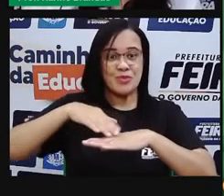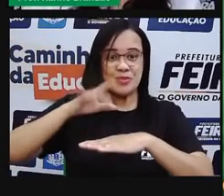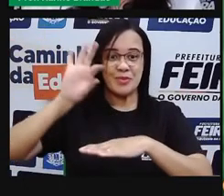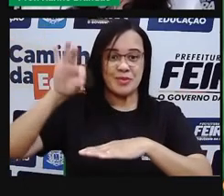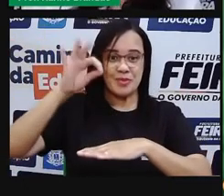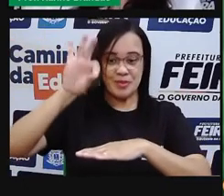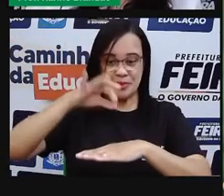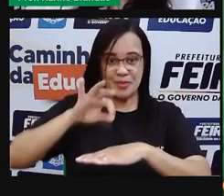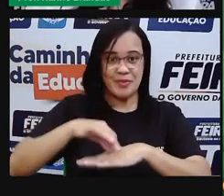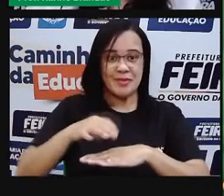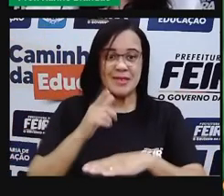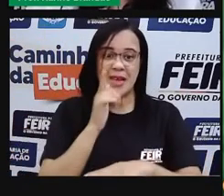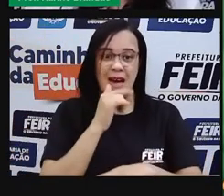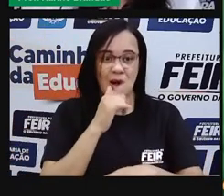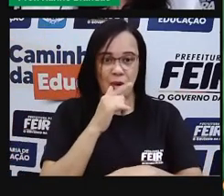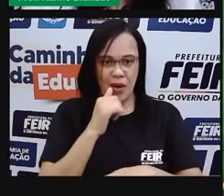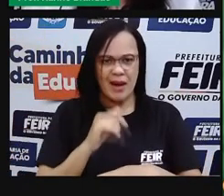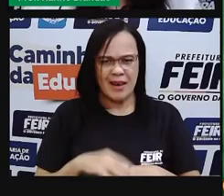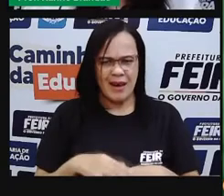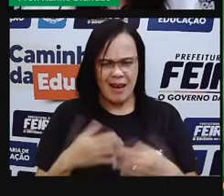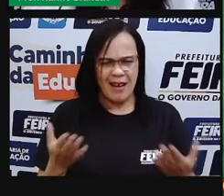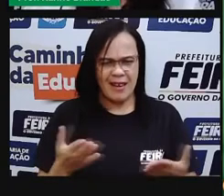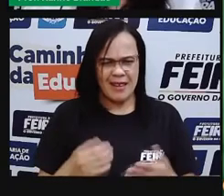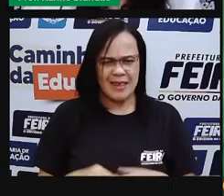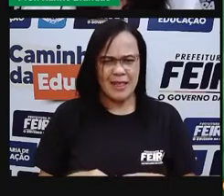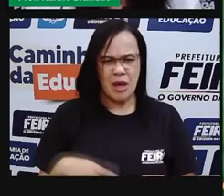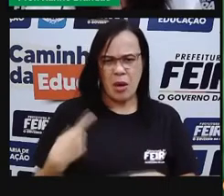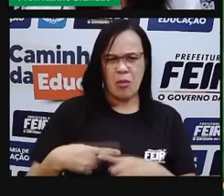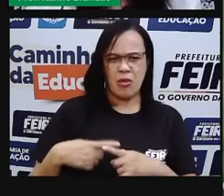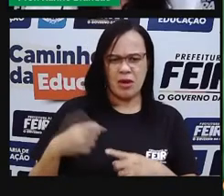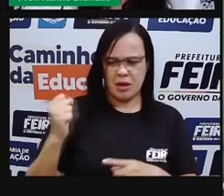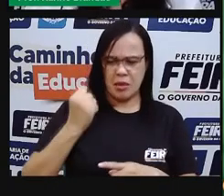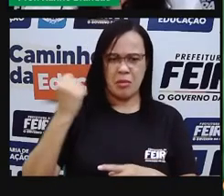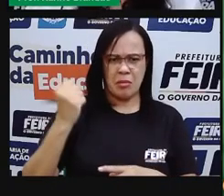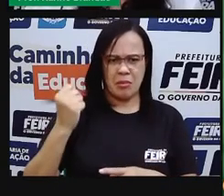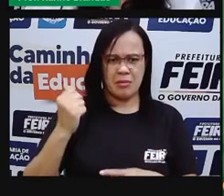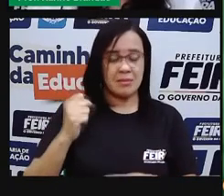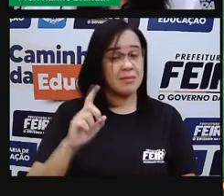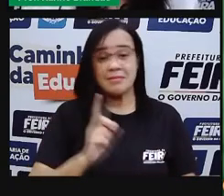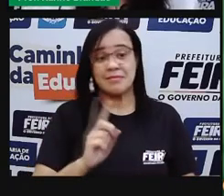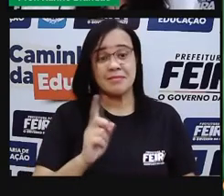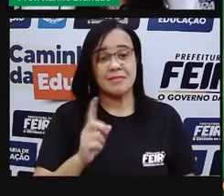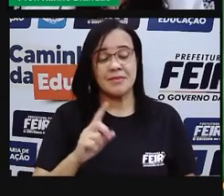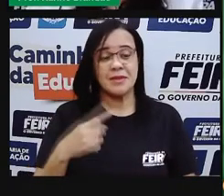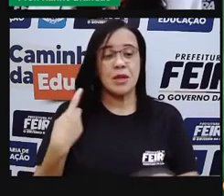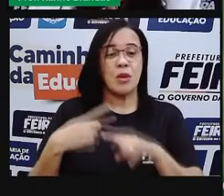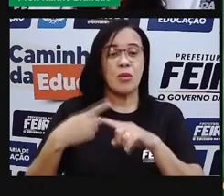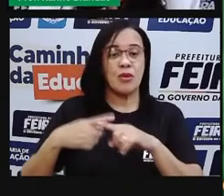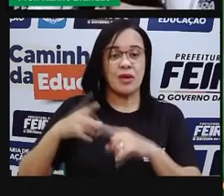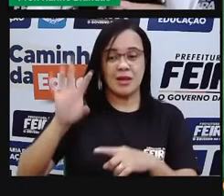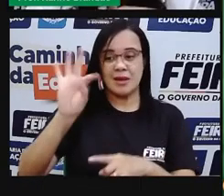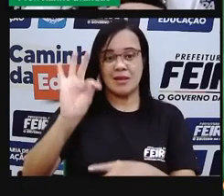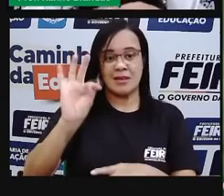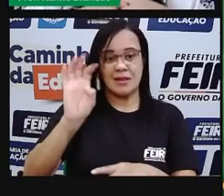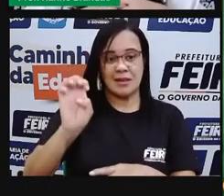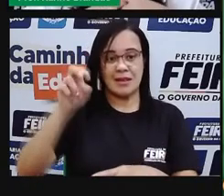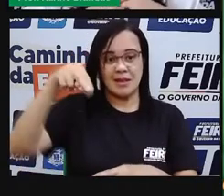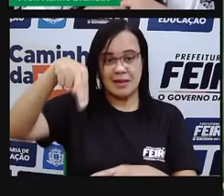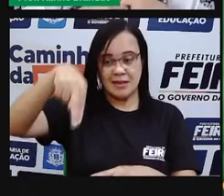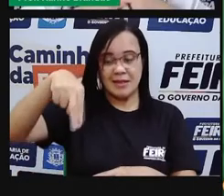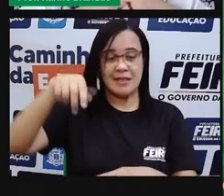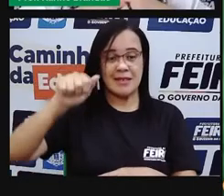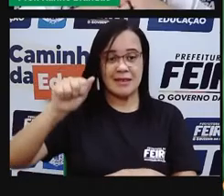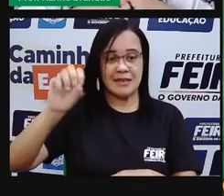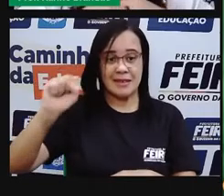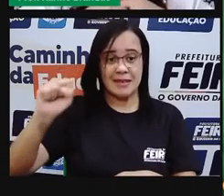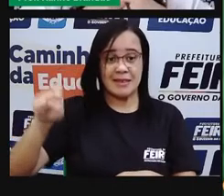sobre-humanos, sobrenaturais? Não, é porque a tensão superficial que faz com que a